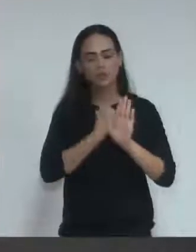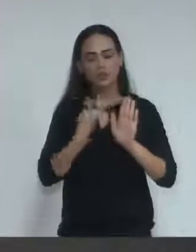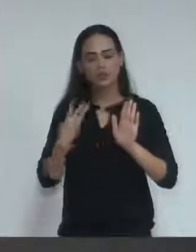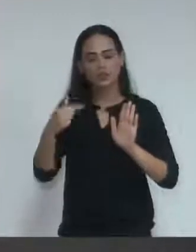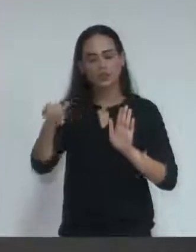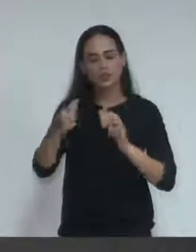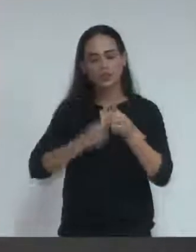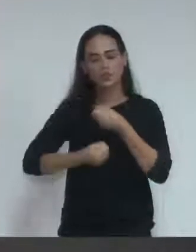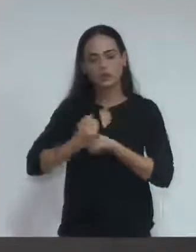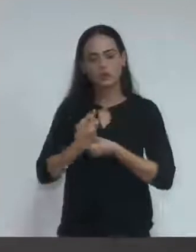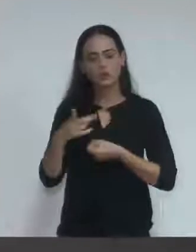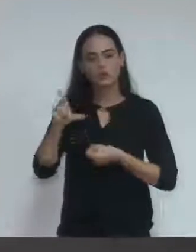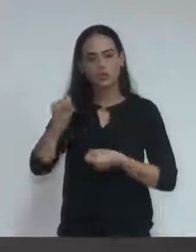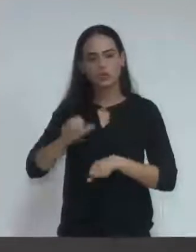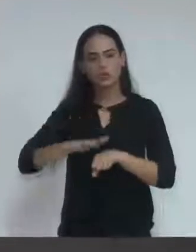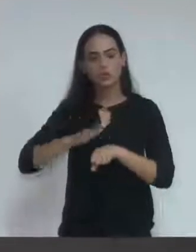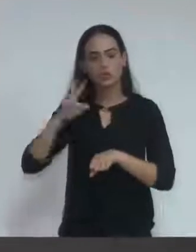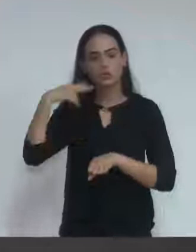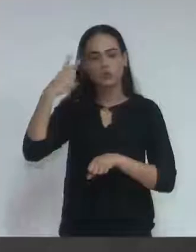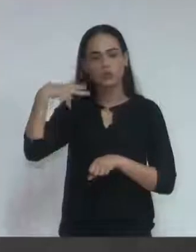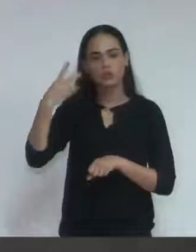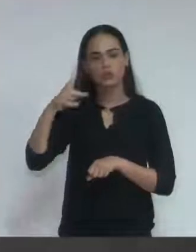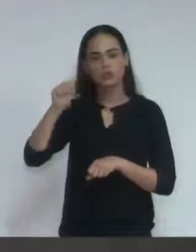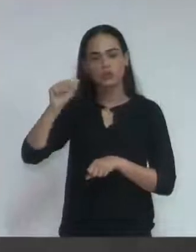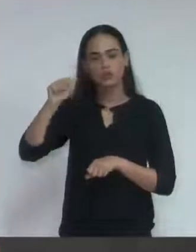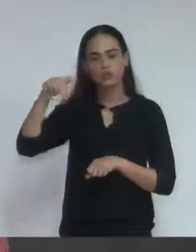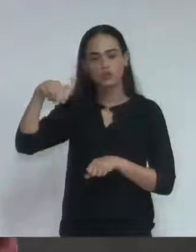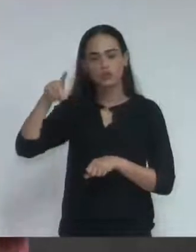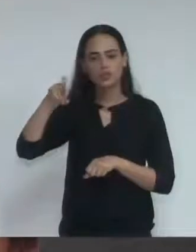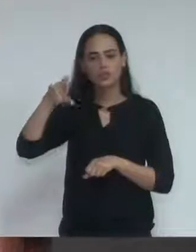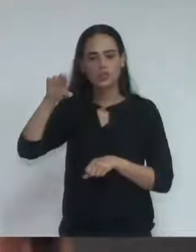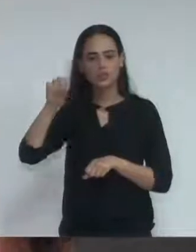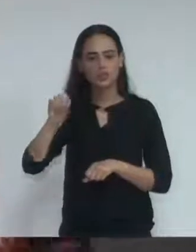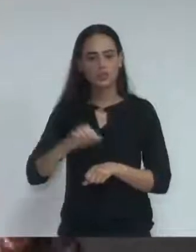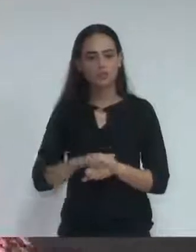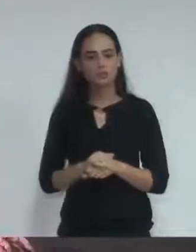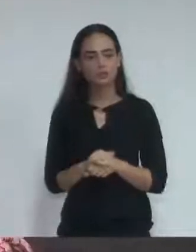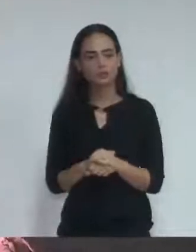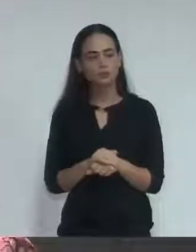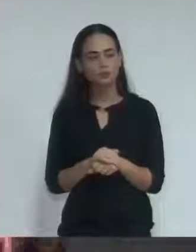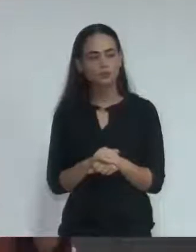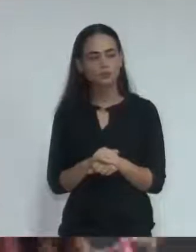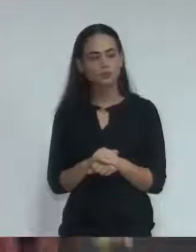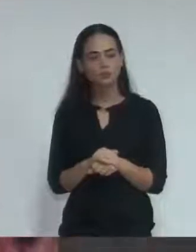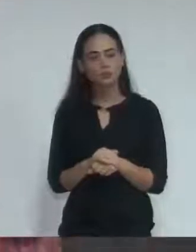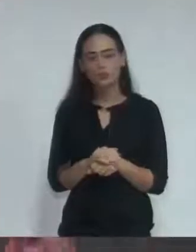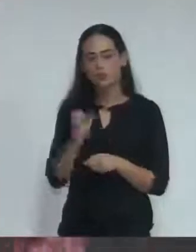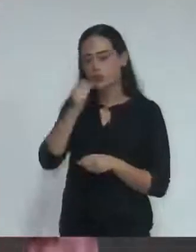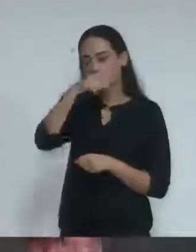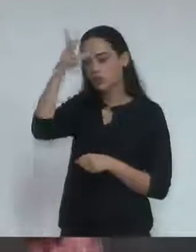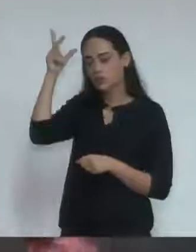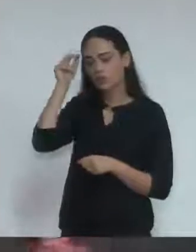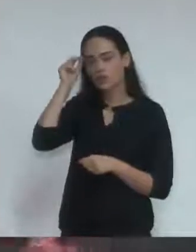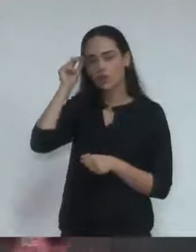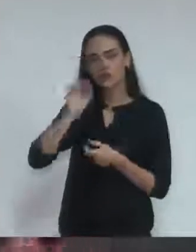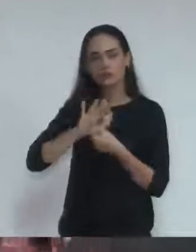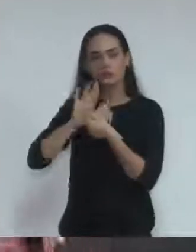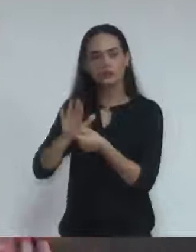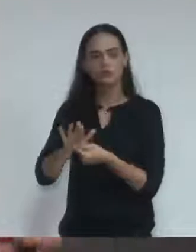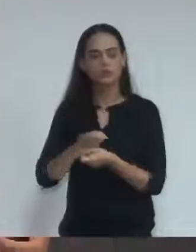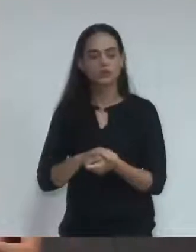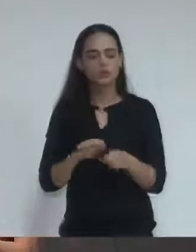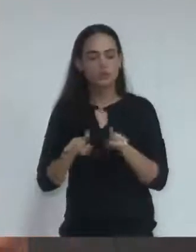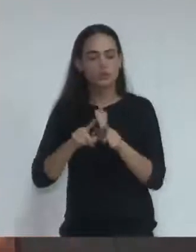Autoria, vereador Sandro Rebeca. Requeremos nos termos constitucionais, legais e regimentais, digno e se adota a mesa oficial do senhor prefeito municipal, que através da